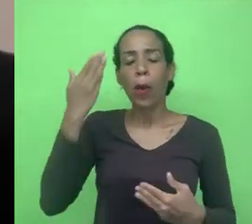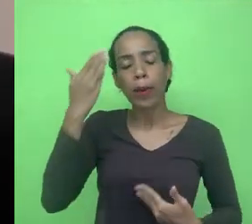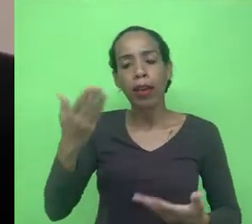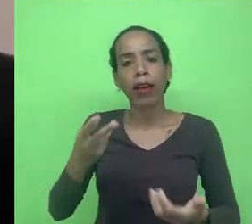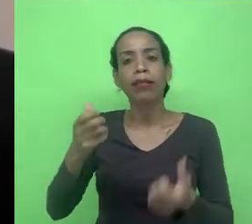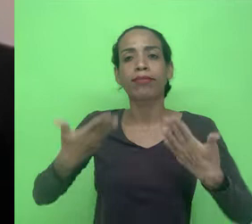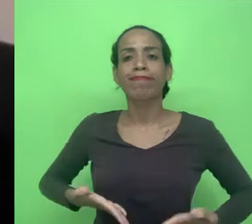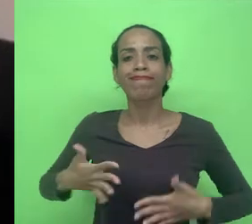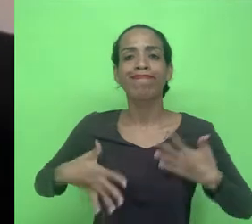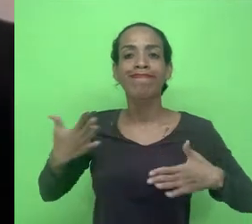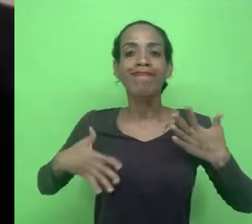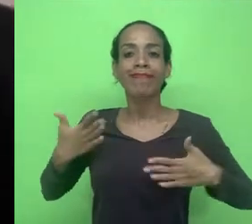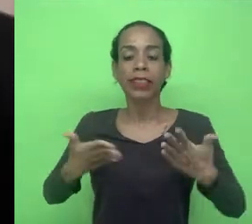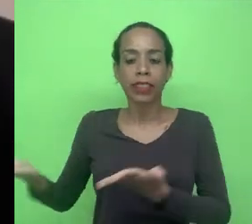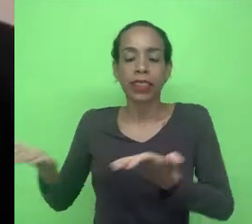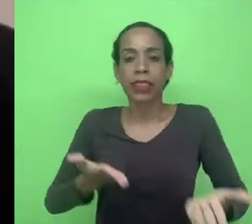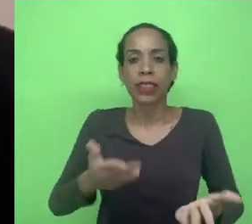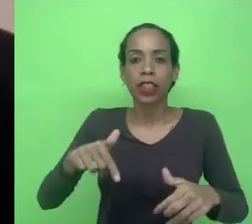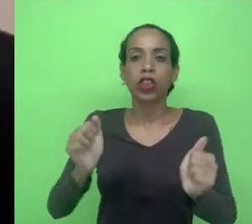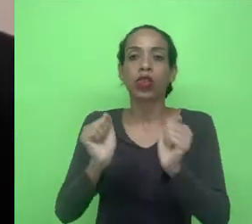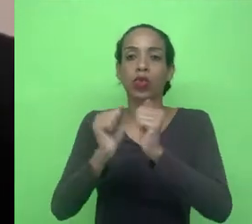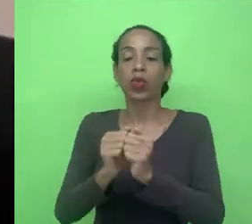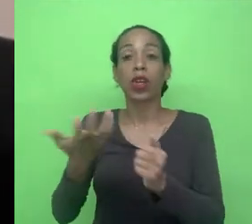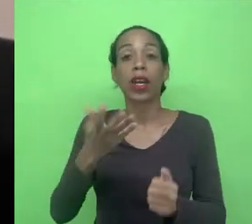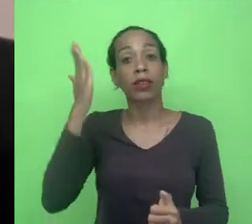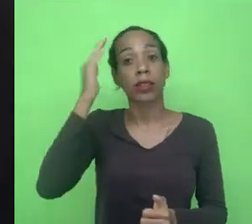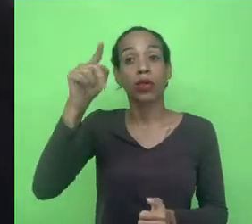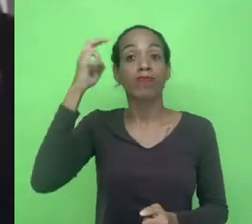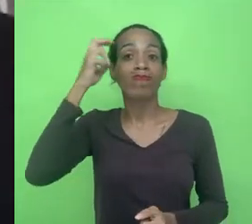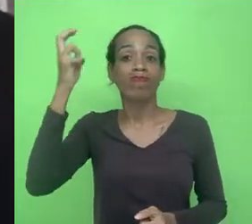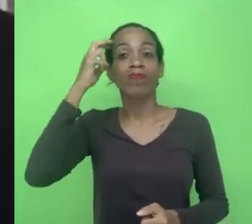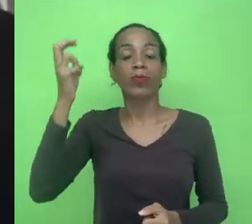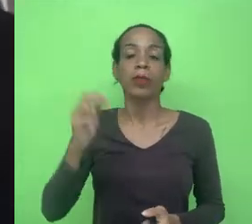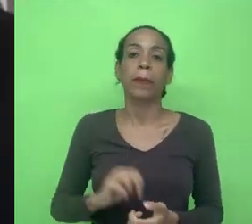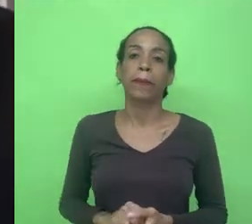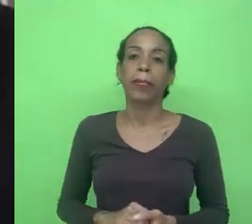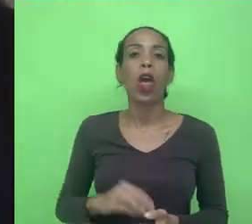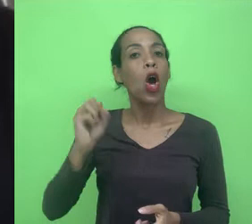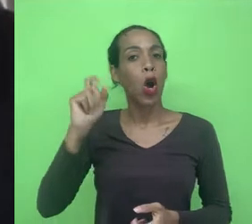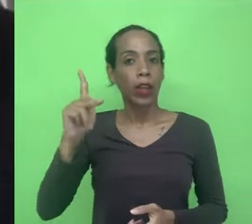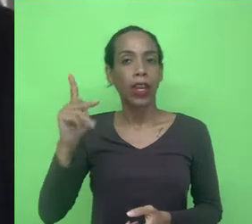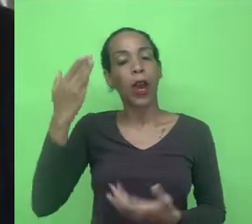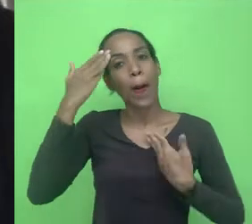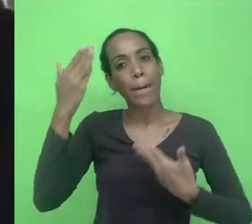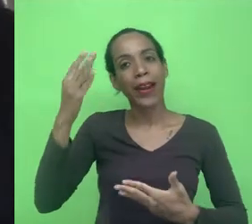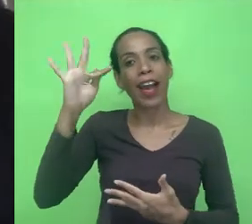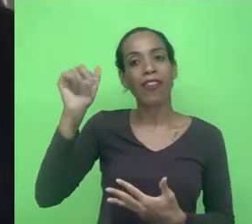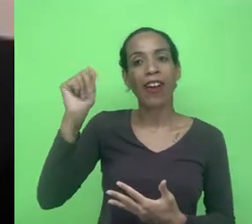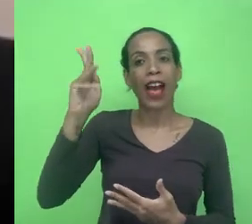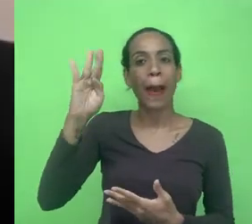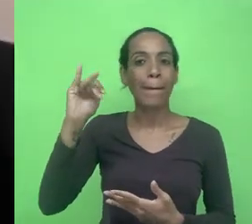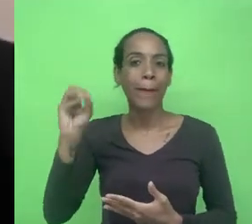explicar um pouquinho quais são as suas ideias na academia. Ok. Obrigado, Fábio. Obrigado, Elias, Patrícia.